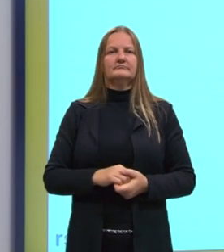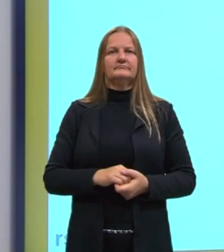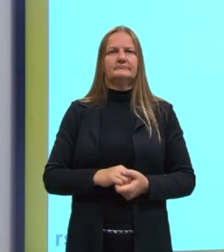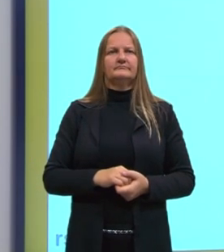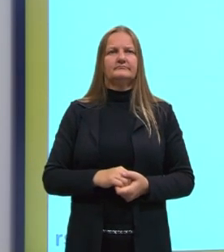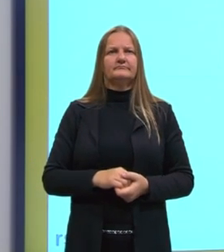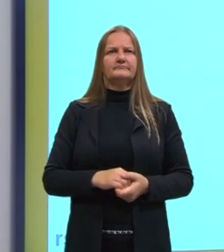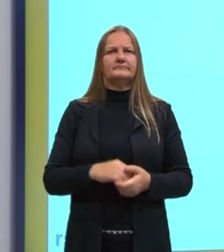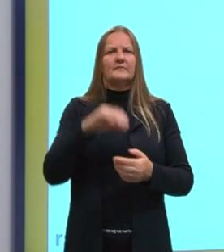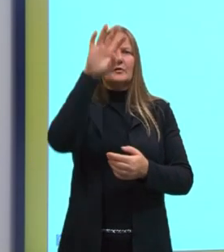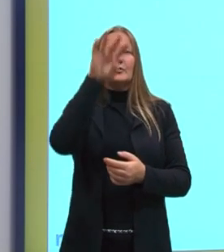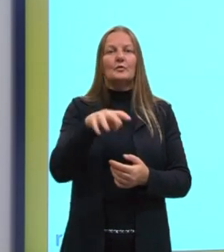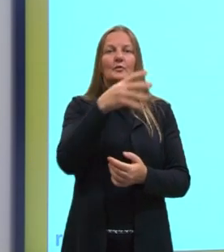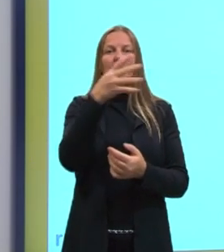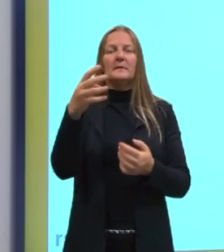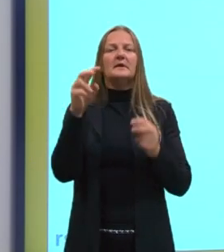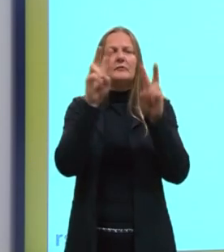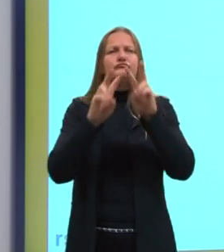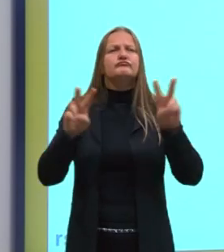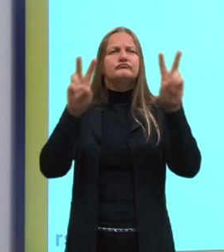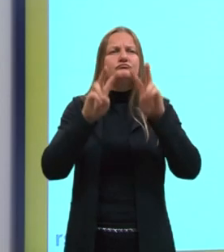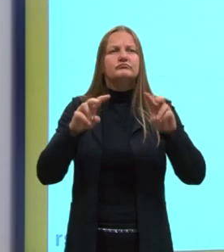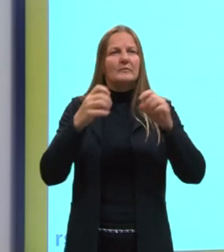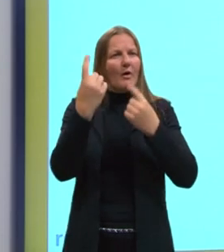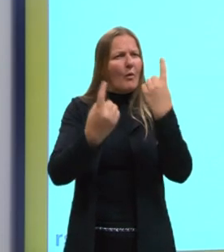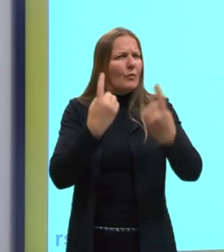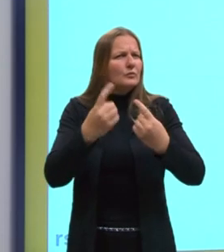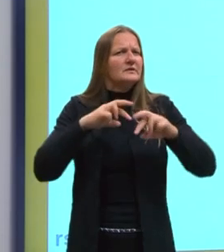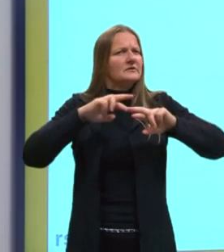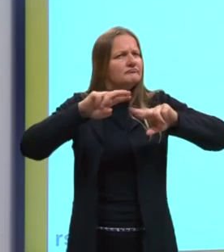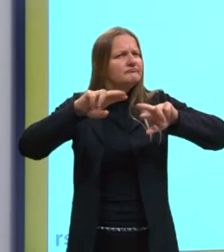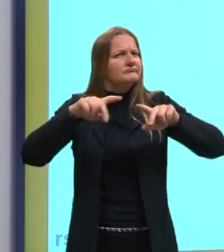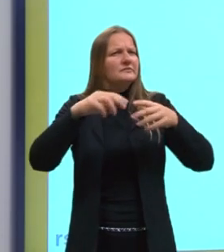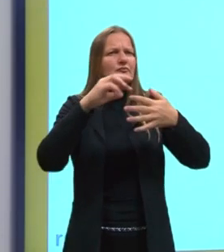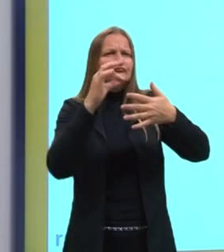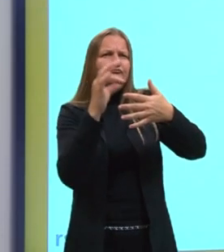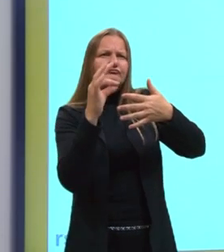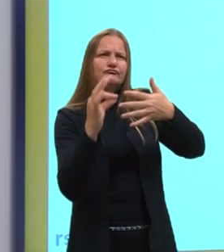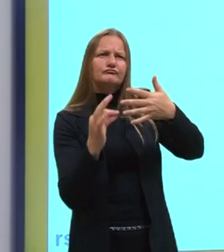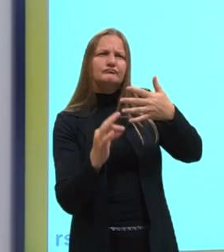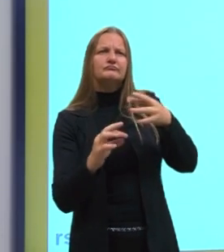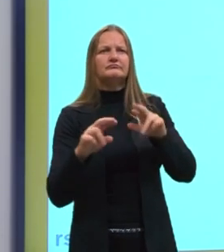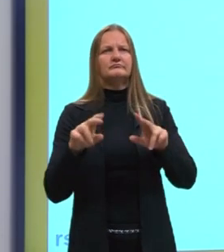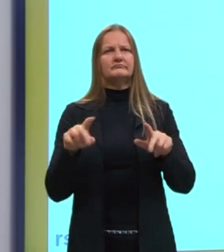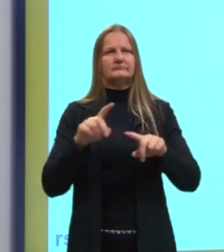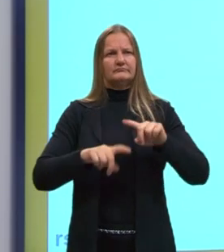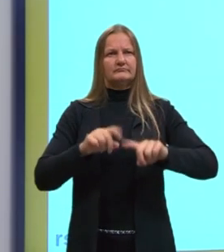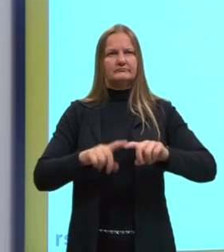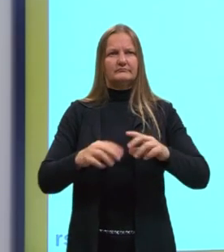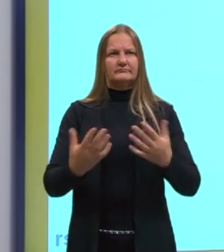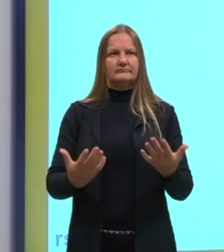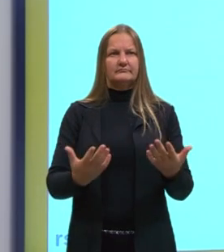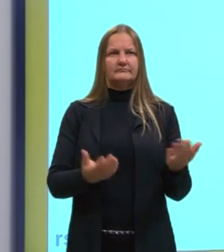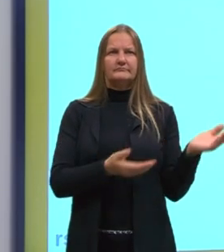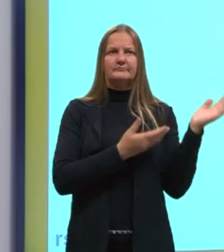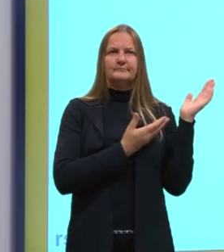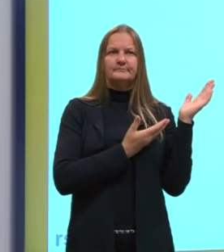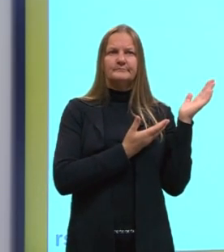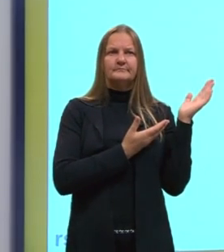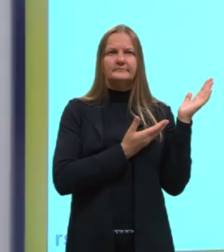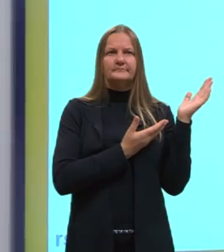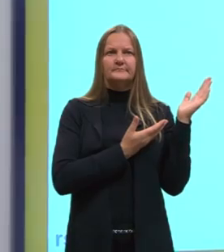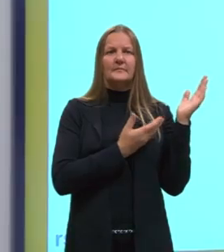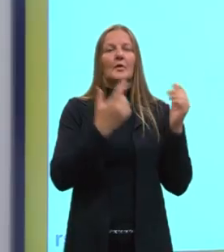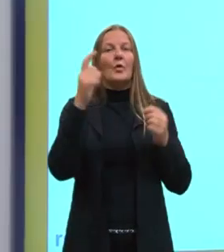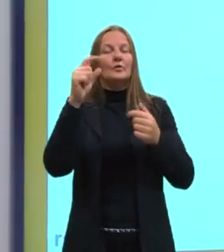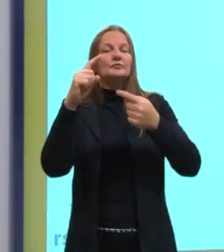Então, aqui a gente consegue visualizar alguns, mas existem vários outros materiais. Então, outro